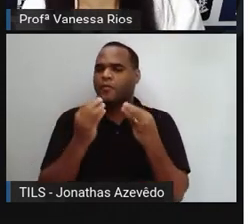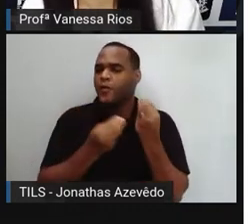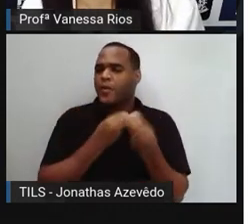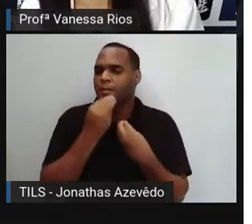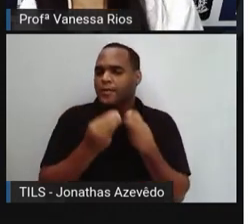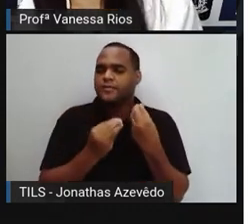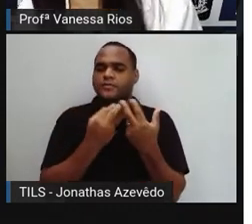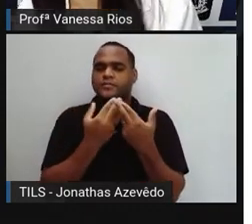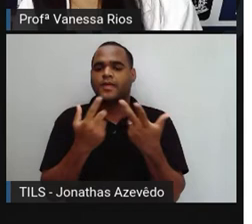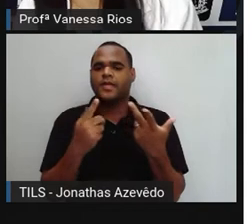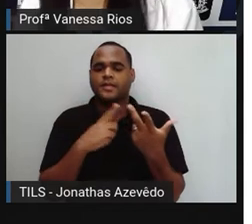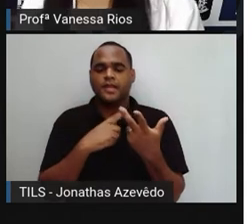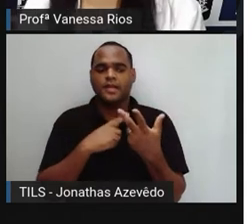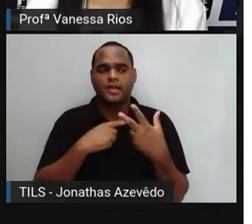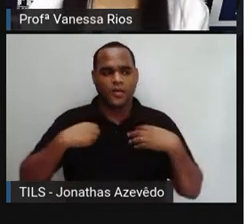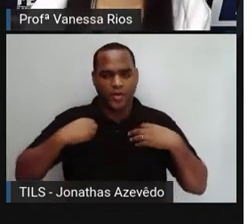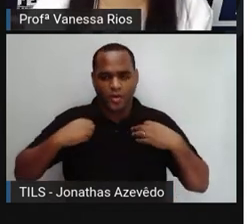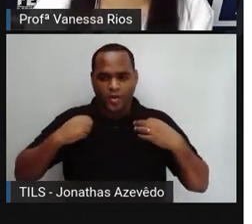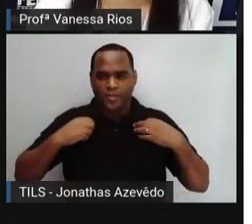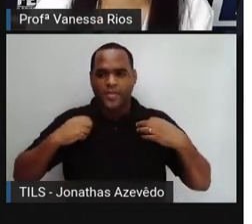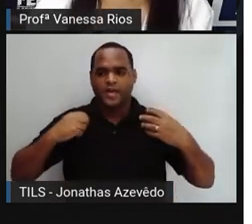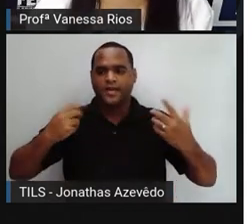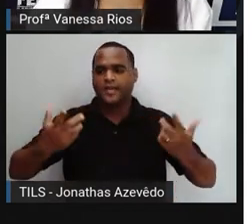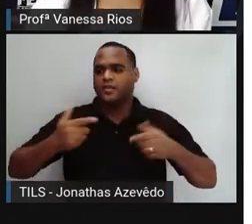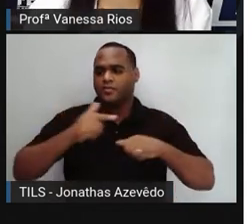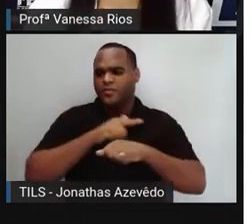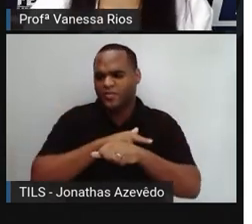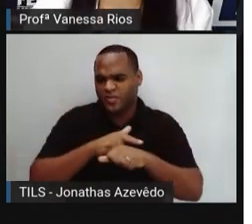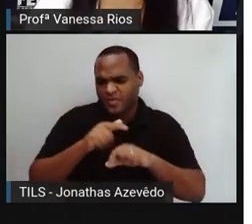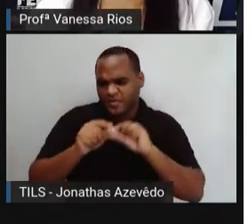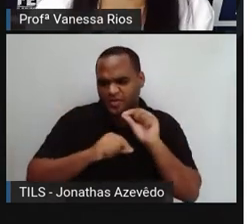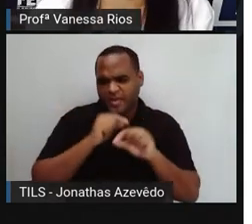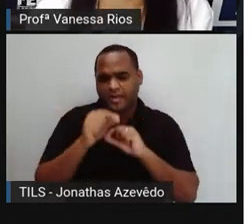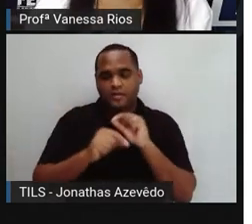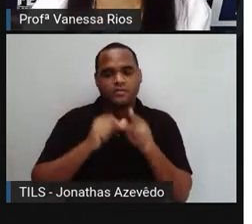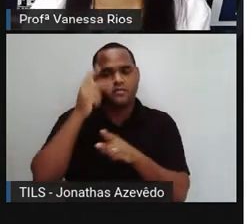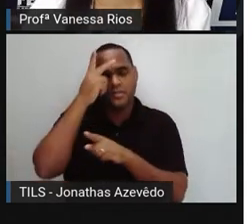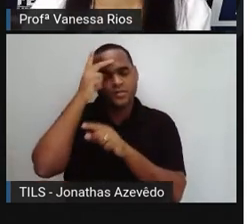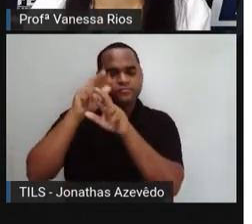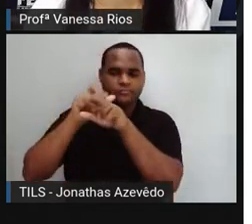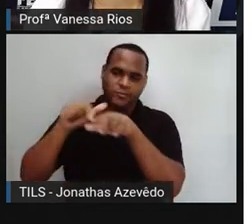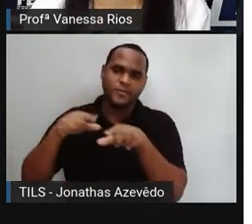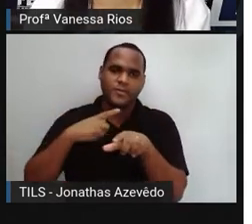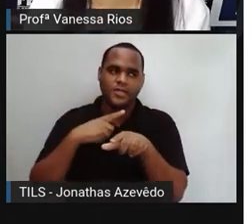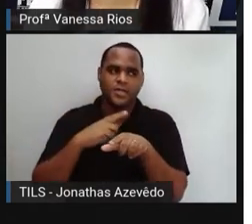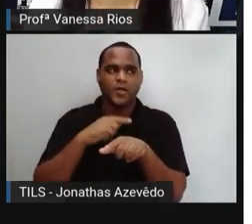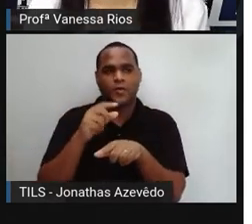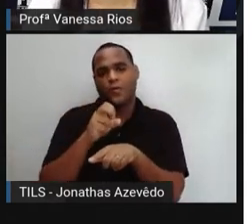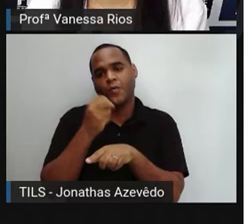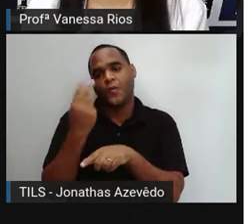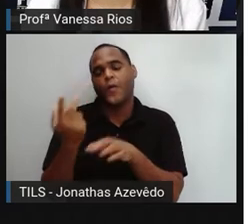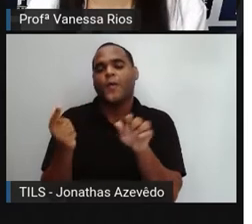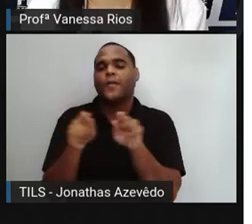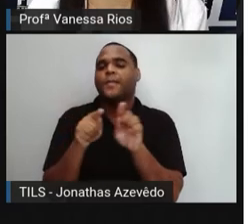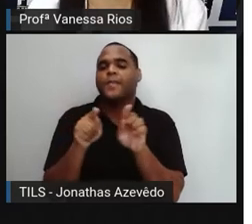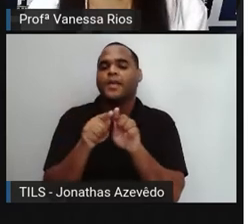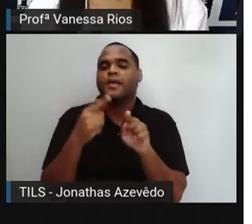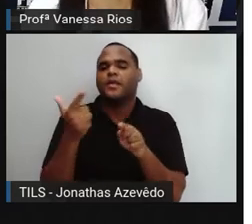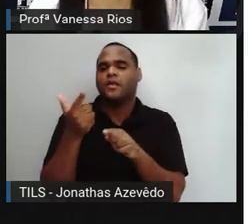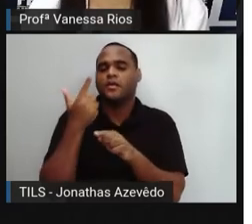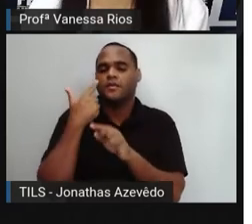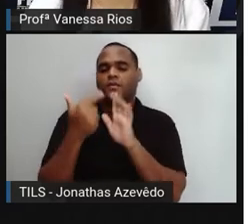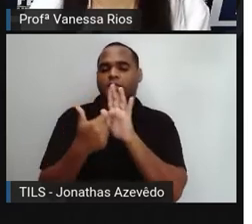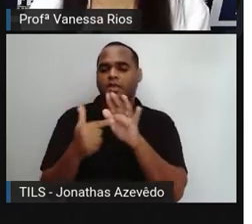de repente, a forma de vestir, a forma de se comportar quando aparecem pessoas. Ou até se estiver retratando um